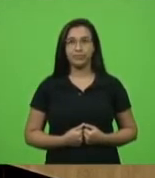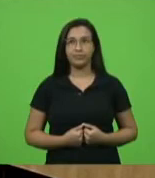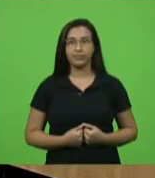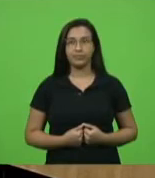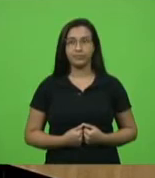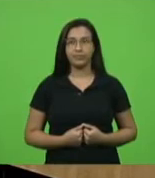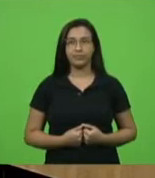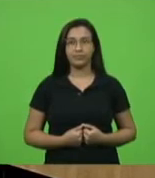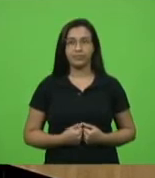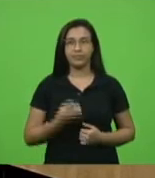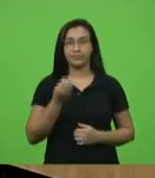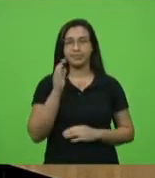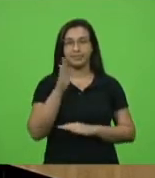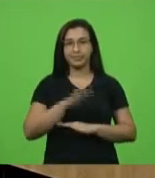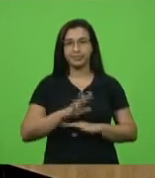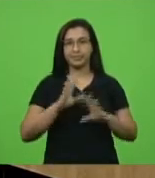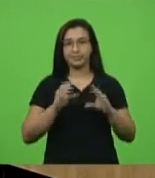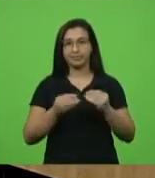Boa tarde a todos.